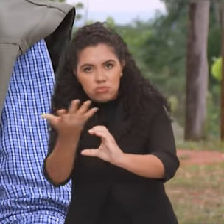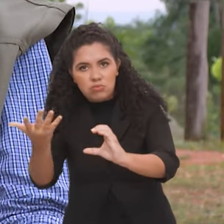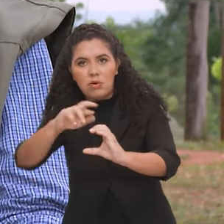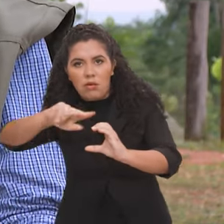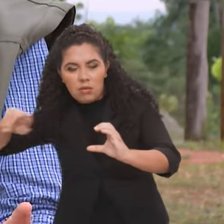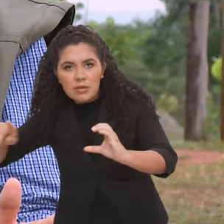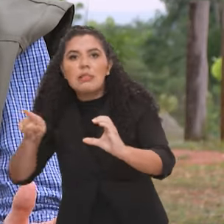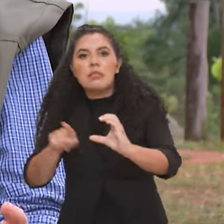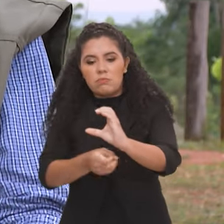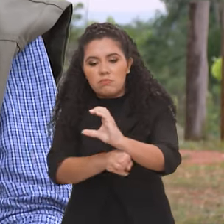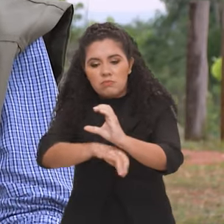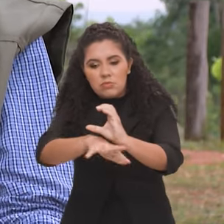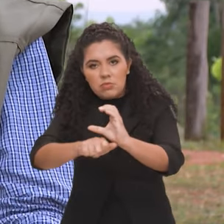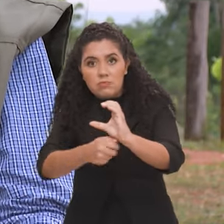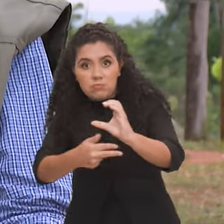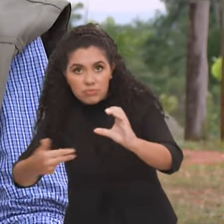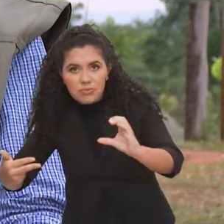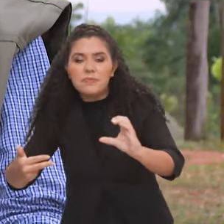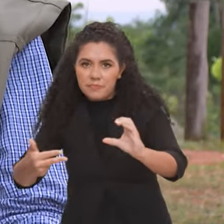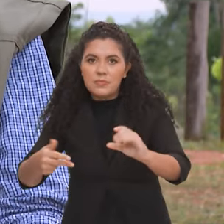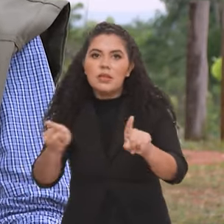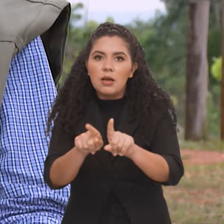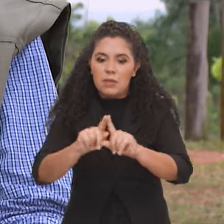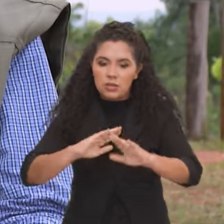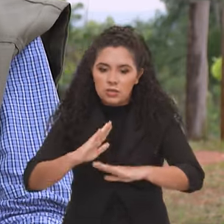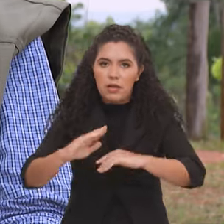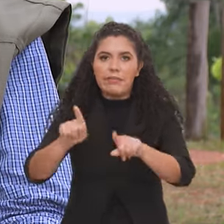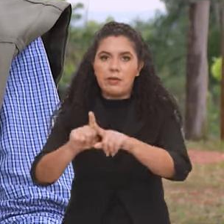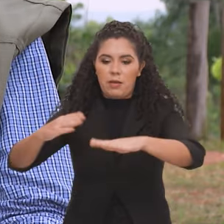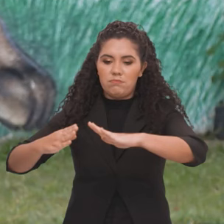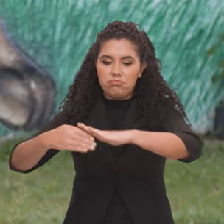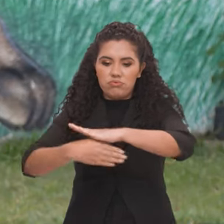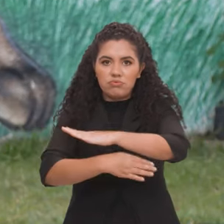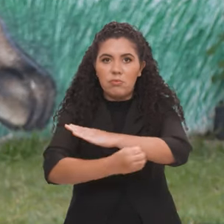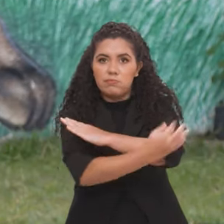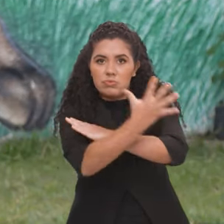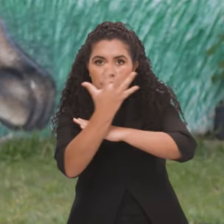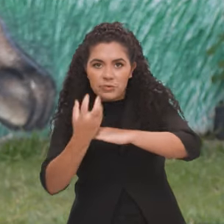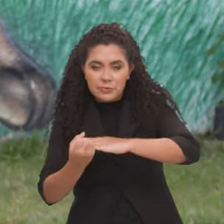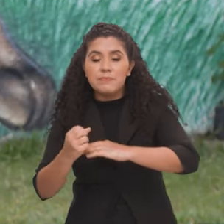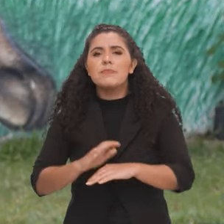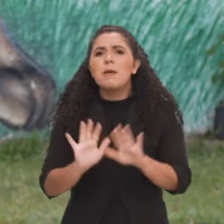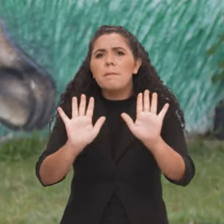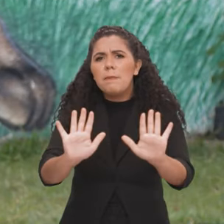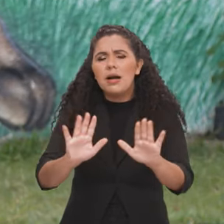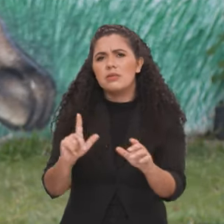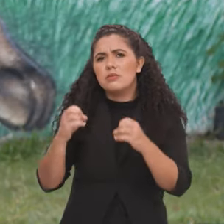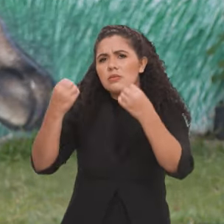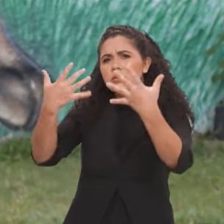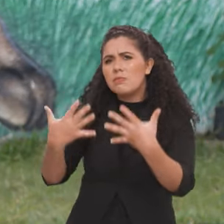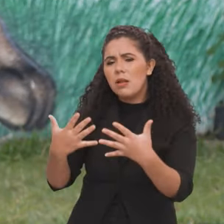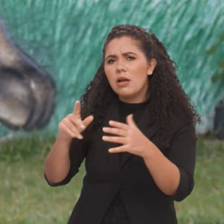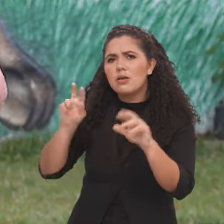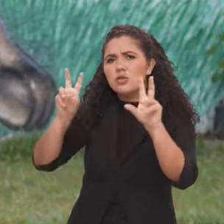claro isso, mas é sob uma perspectiva também do desenvolvimento sustentável. Entendo. Quando a gente fala de unidade de